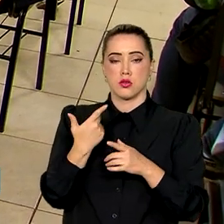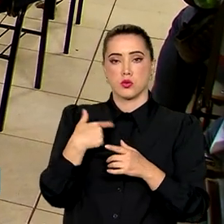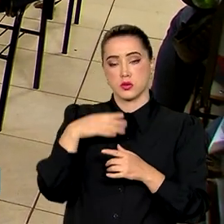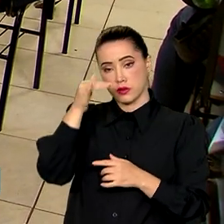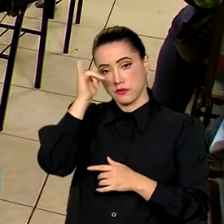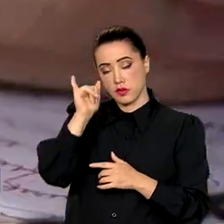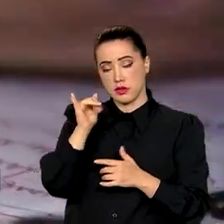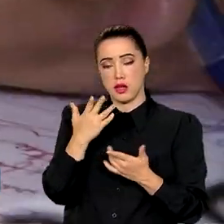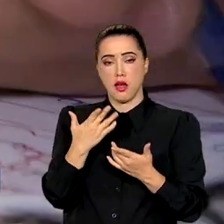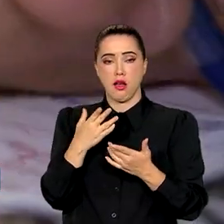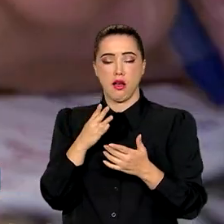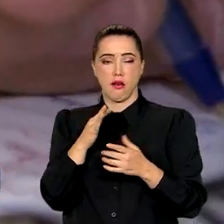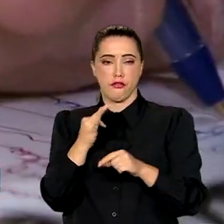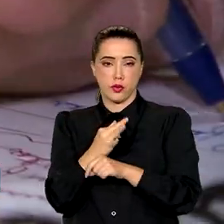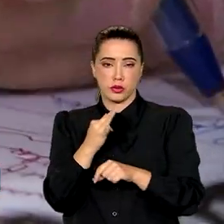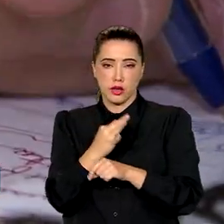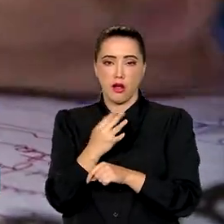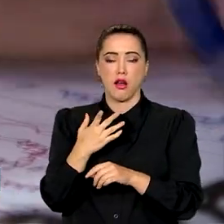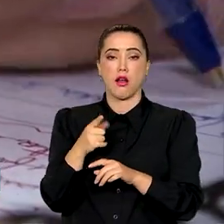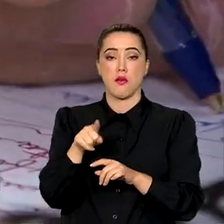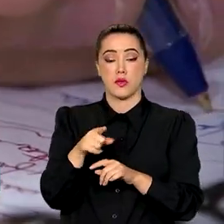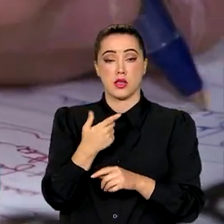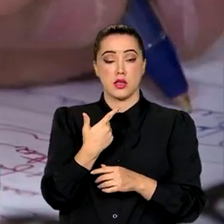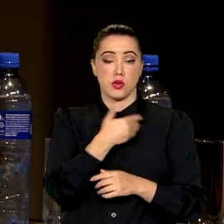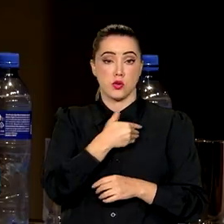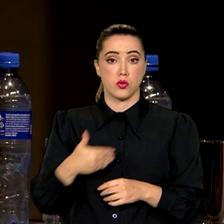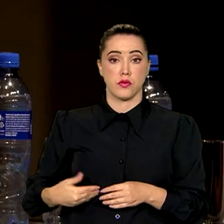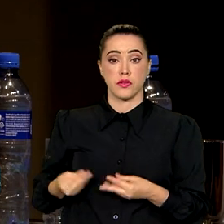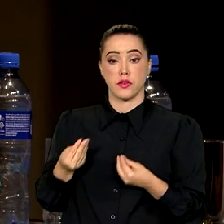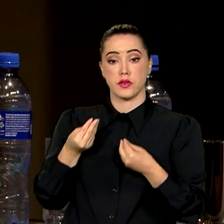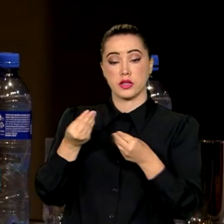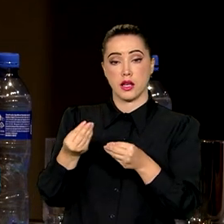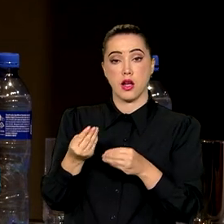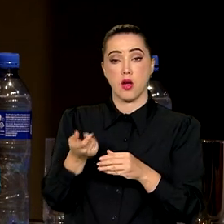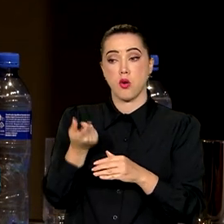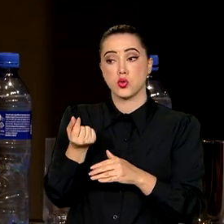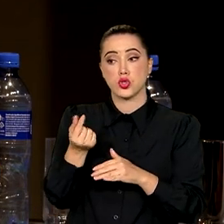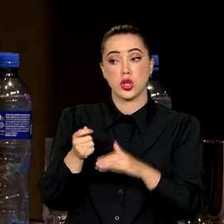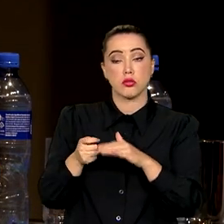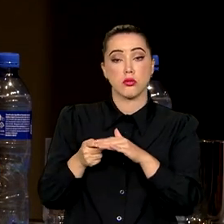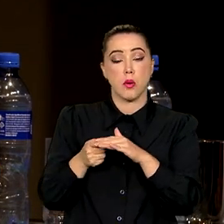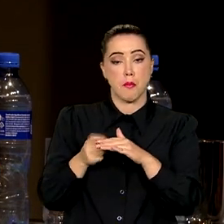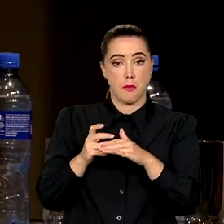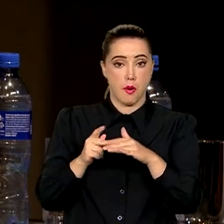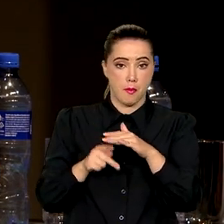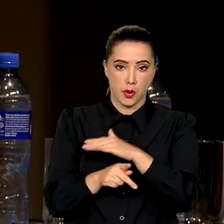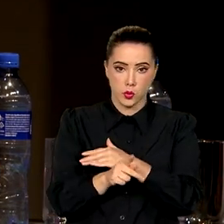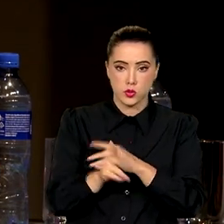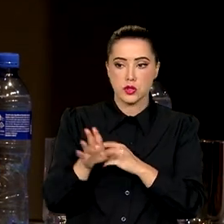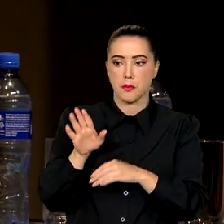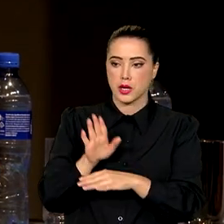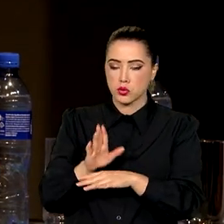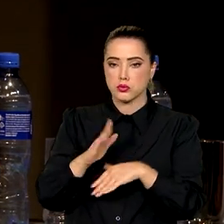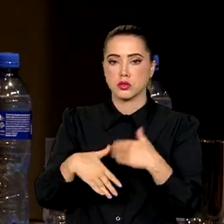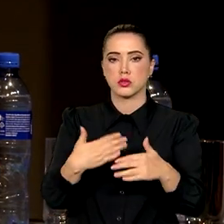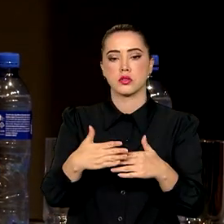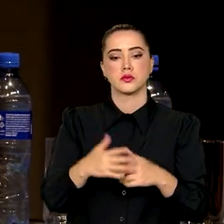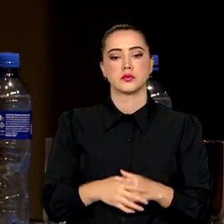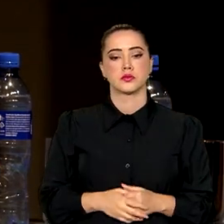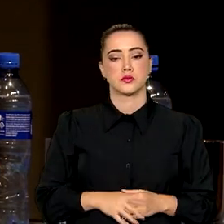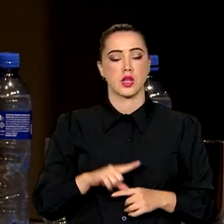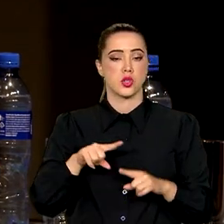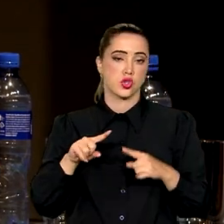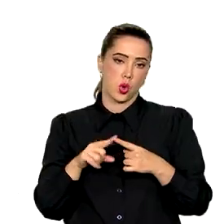médio para garantir a permanência deles até o final do curso. Uma forma de auxílio de ajudar para a permanência, baseado em algumas